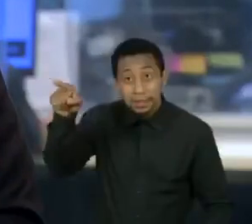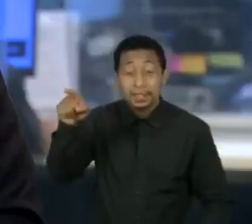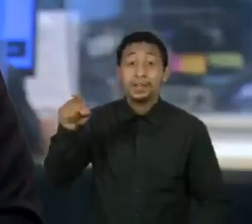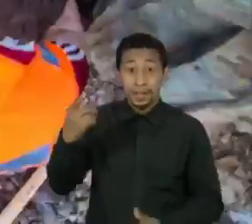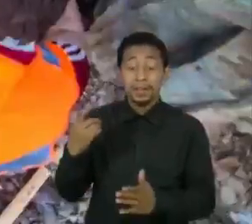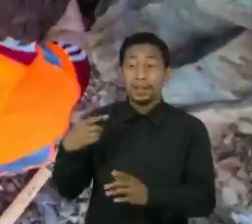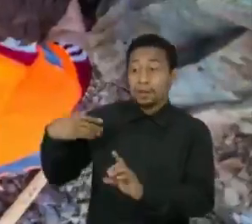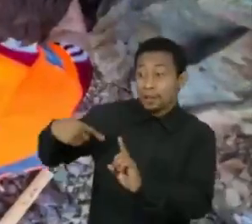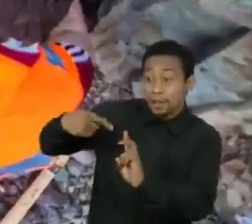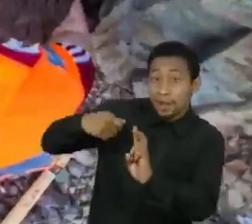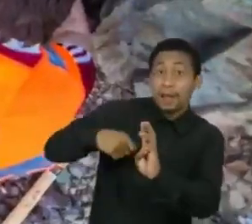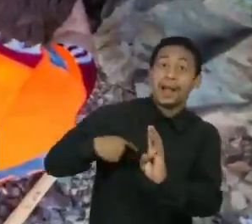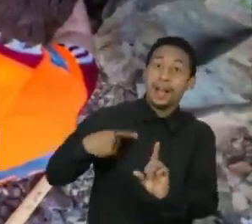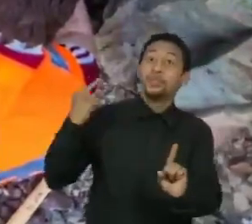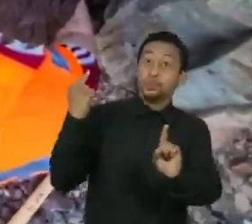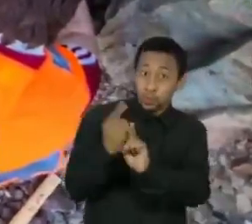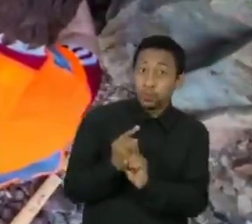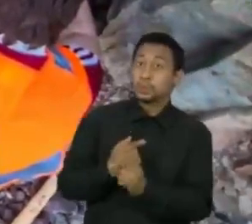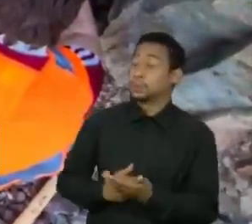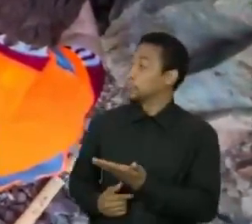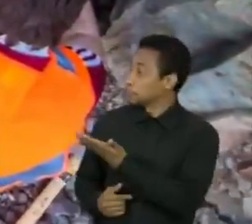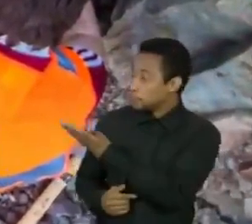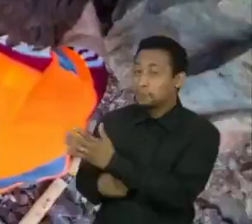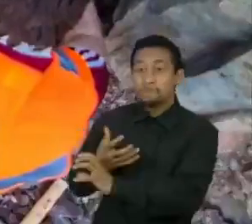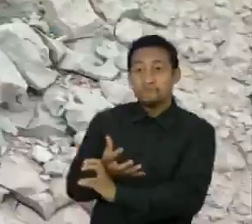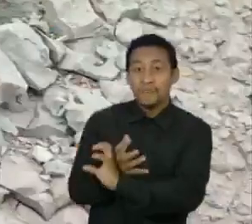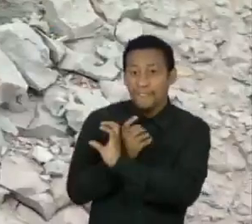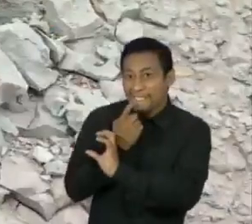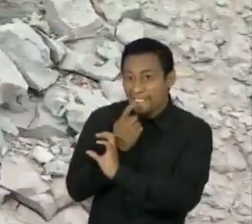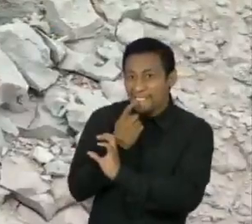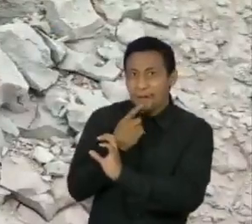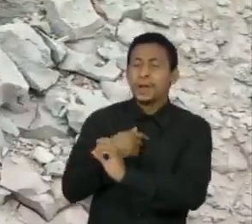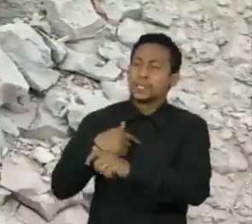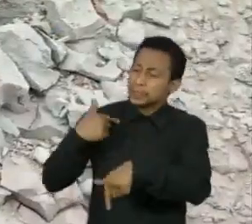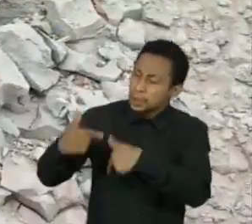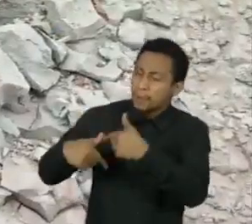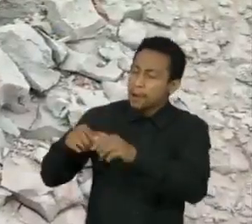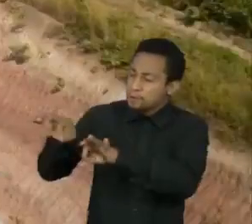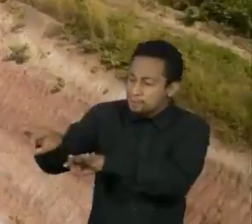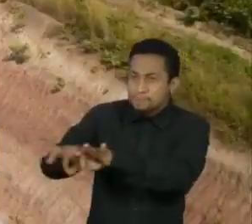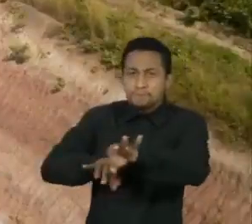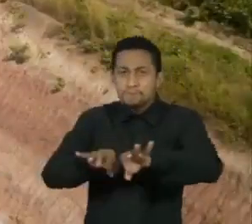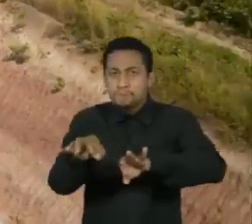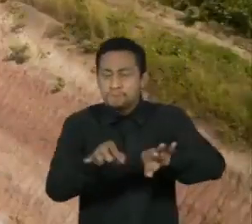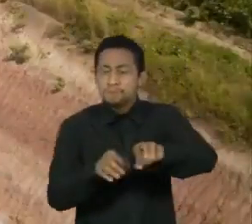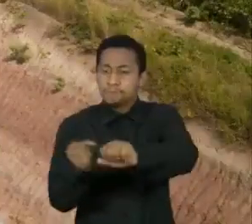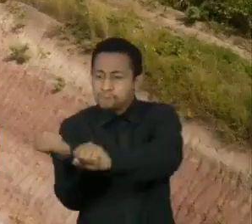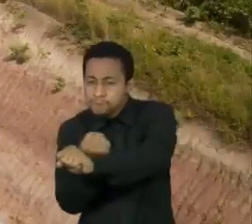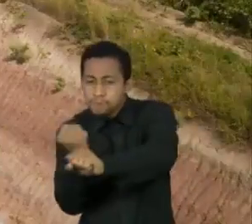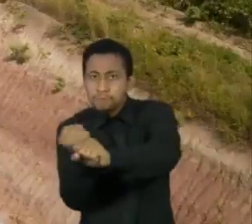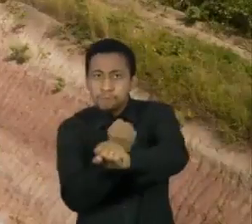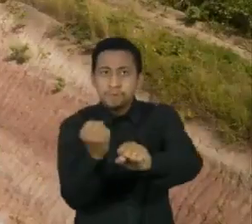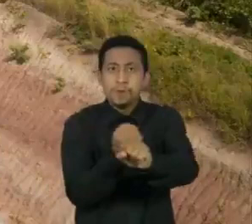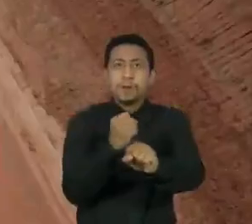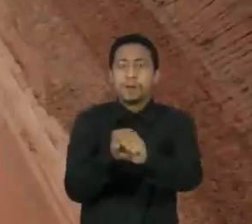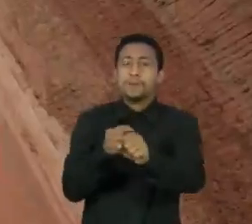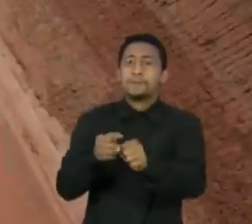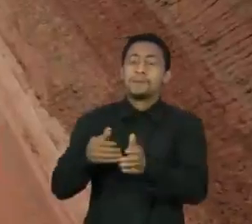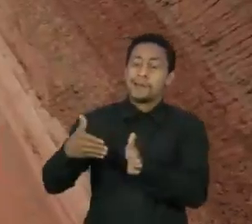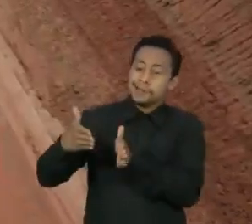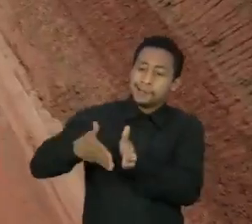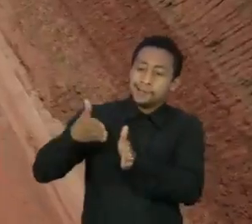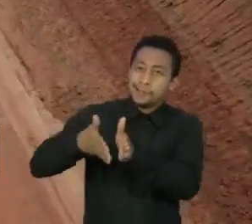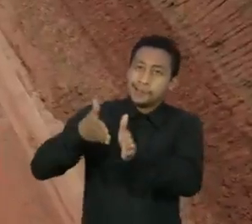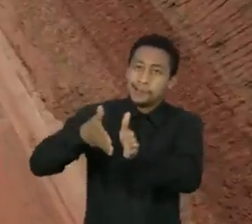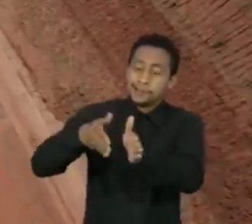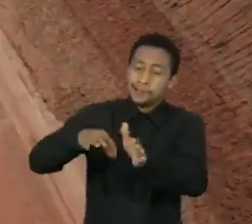meses. Os fósseis foram encontrados durante os trabalhos para a implementação de um terminal ferroviário em Davinópolis, cidade a